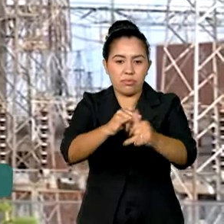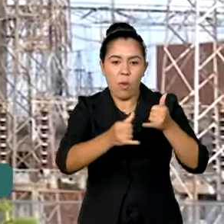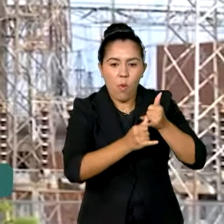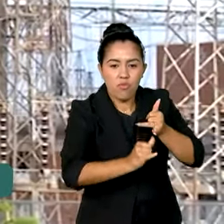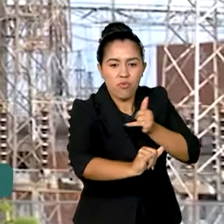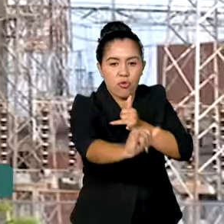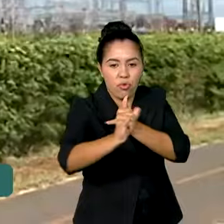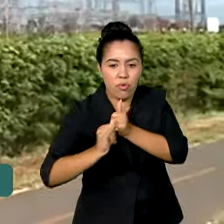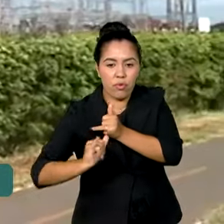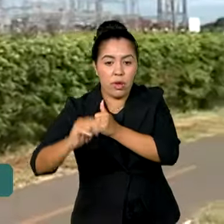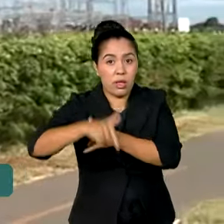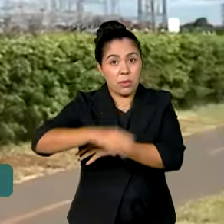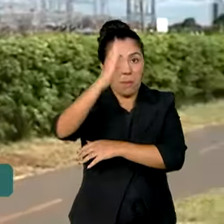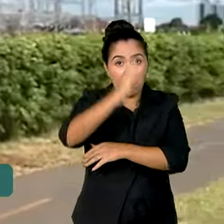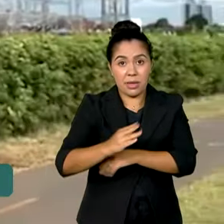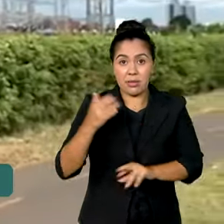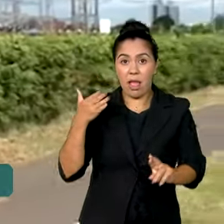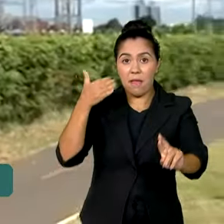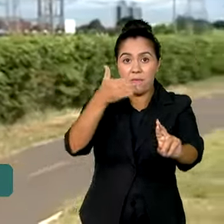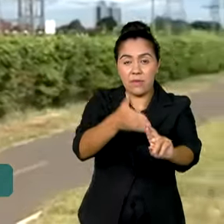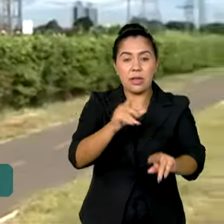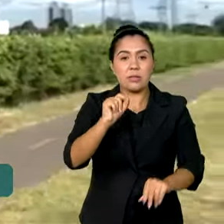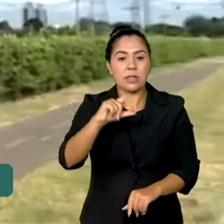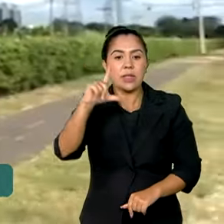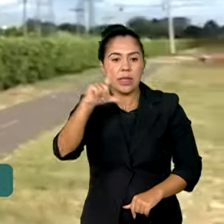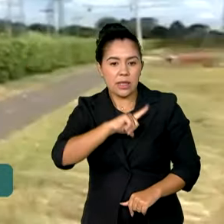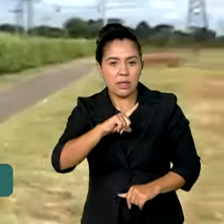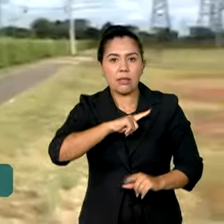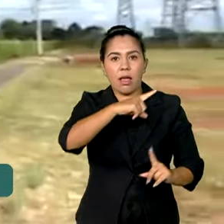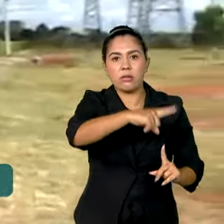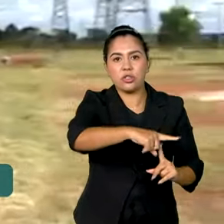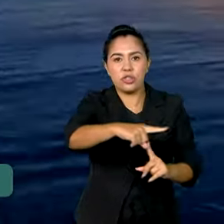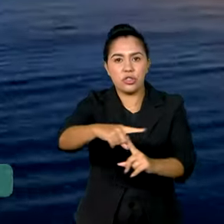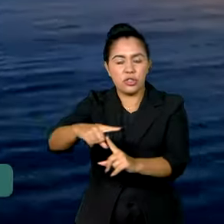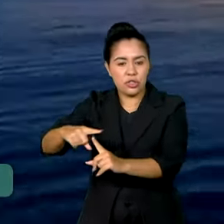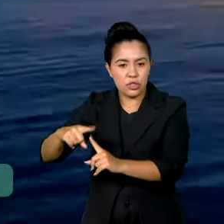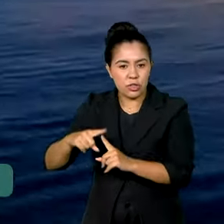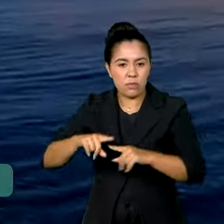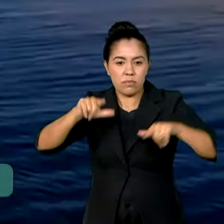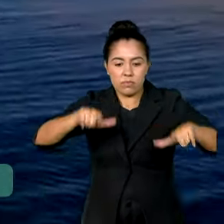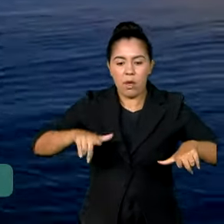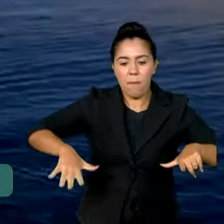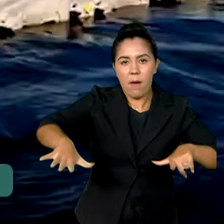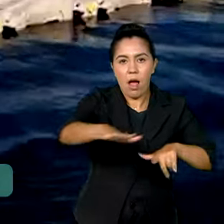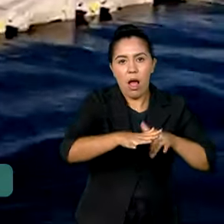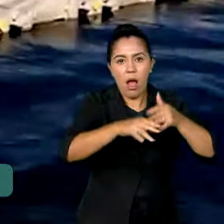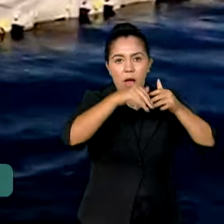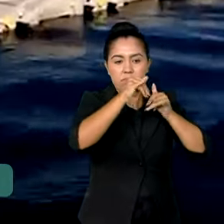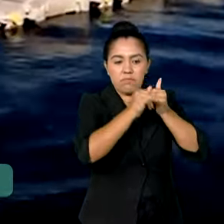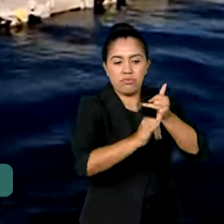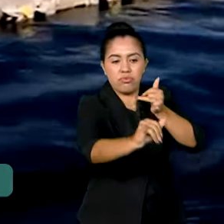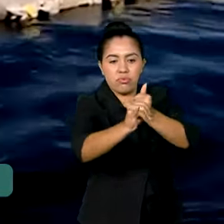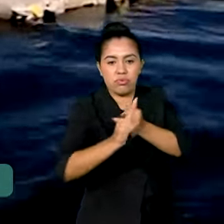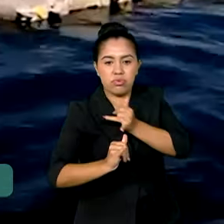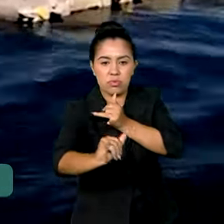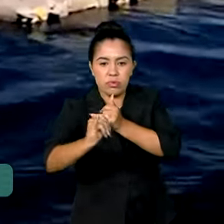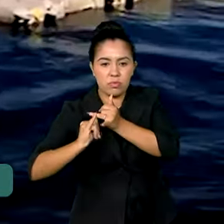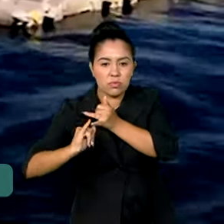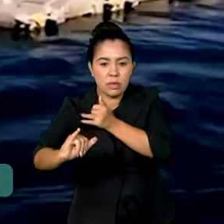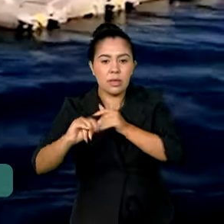possuir uma ampla participação de fontes renováveis em sua matriz energética e por permanecer